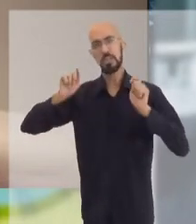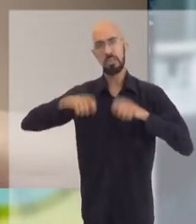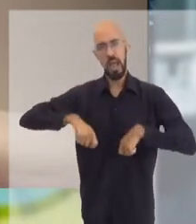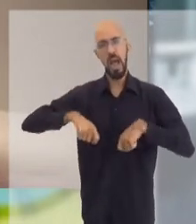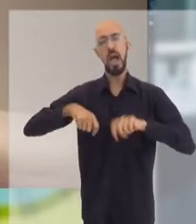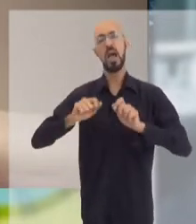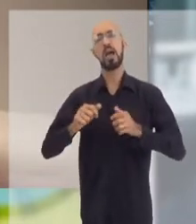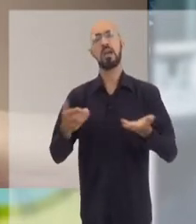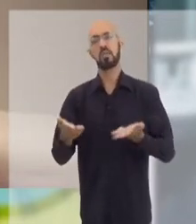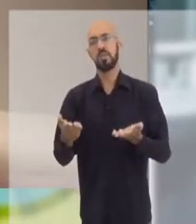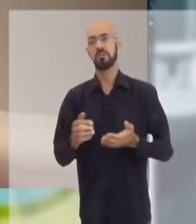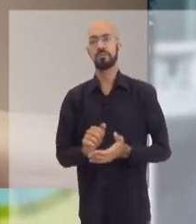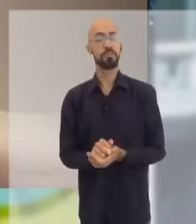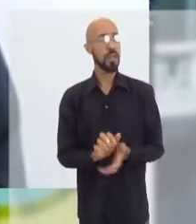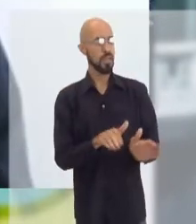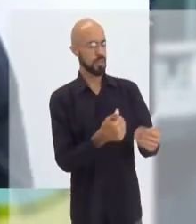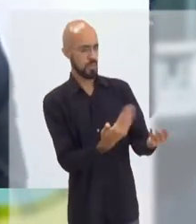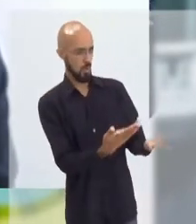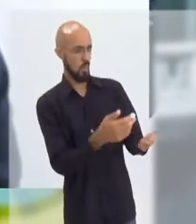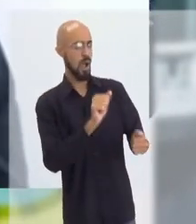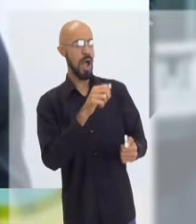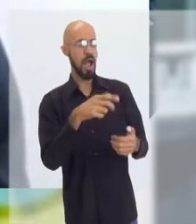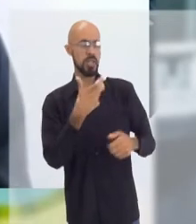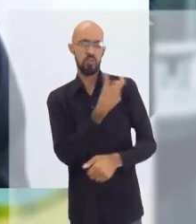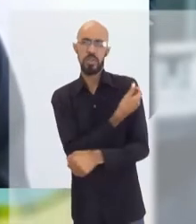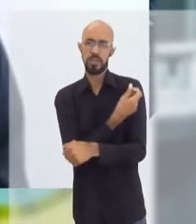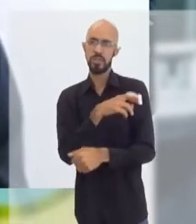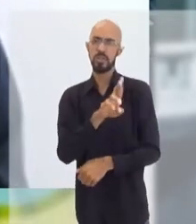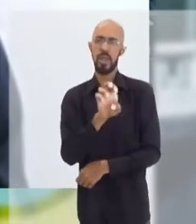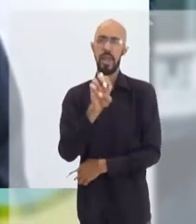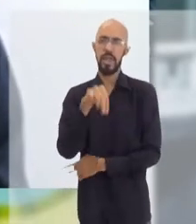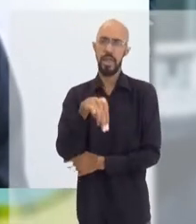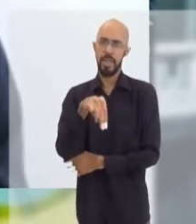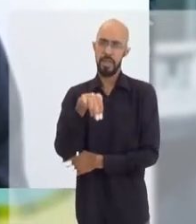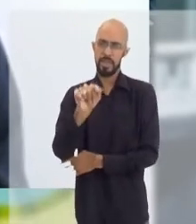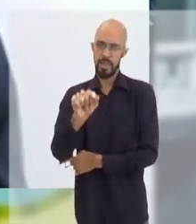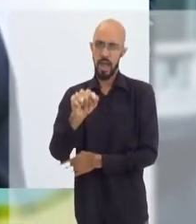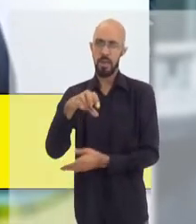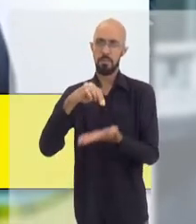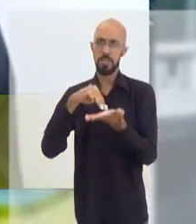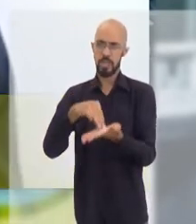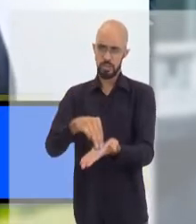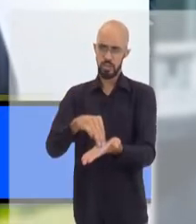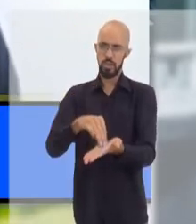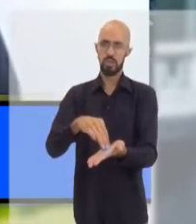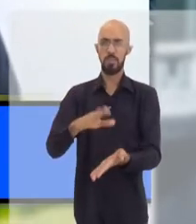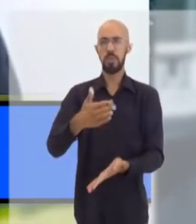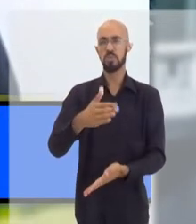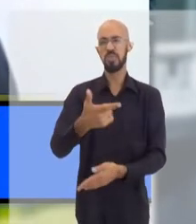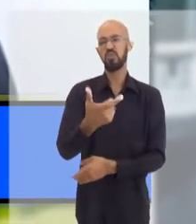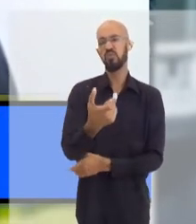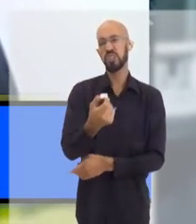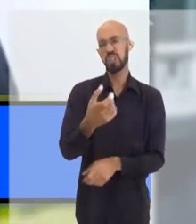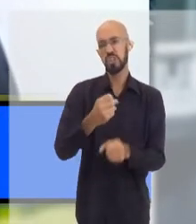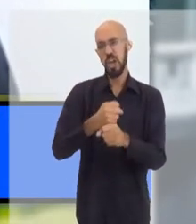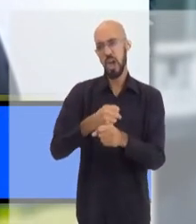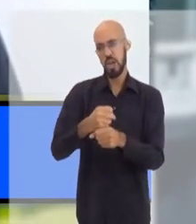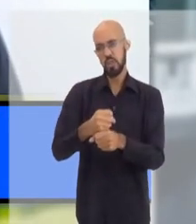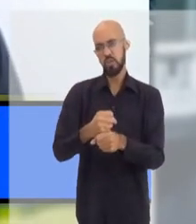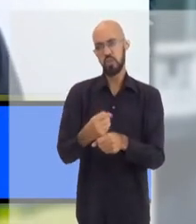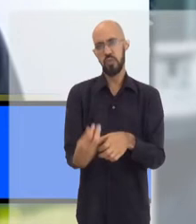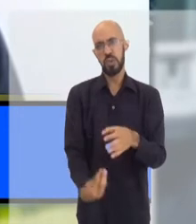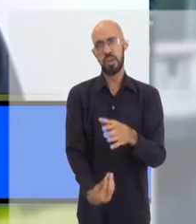inoculada em crianças presentemente. As vacinas de RNA mensageiro vêm sendo desenvolvidas há cerca de 20 anos,